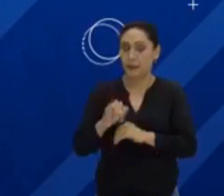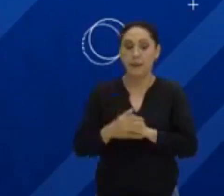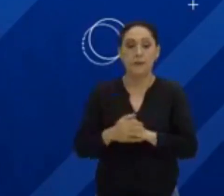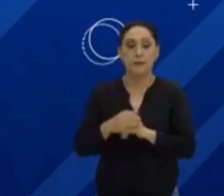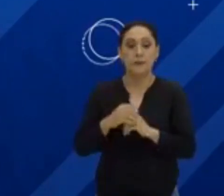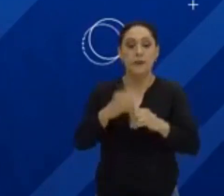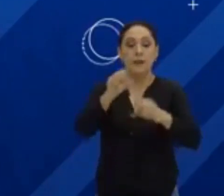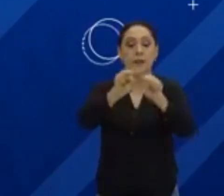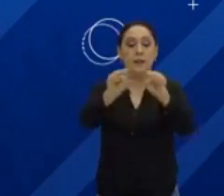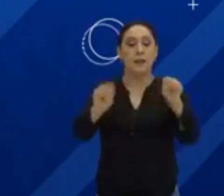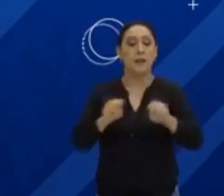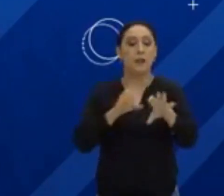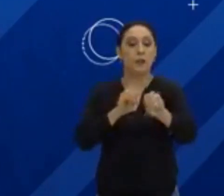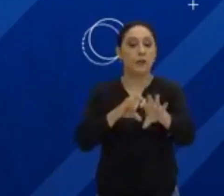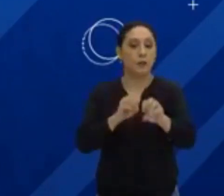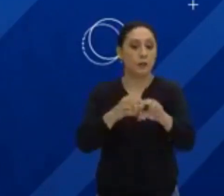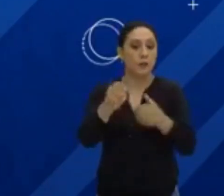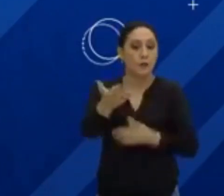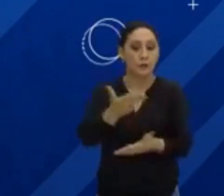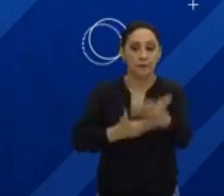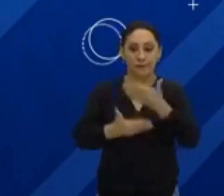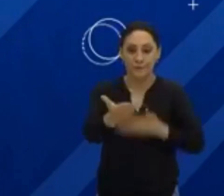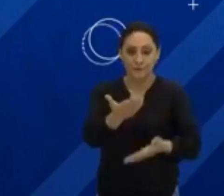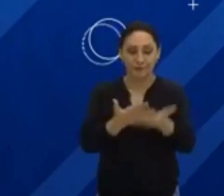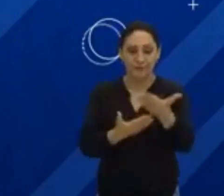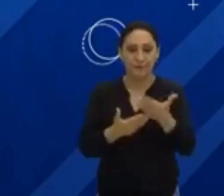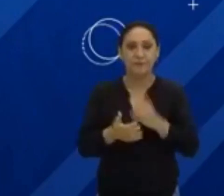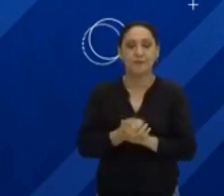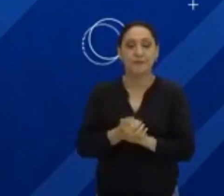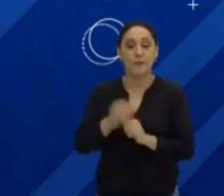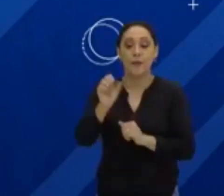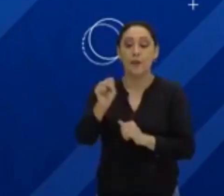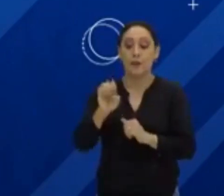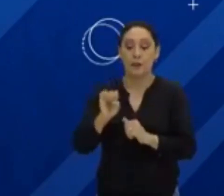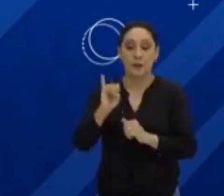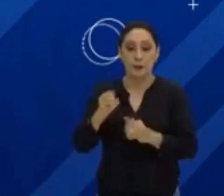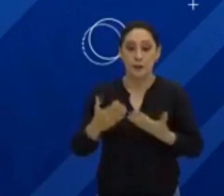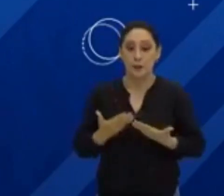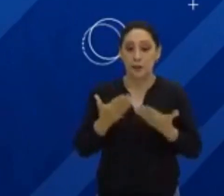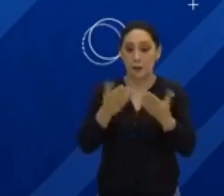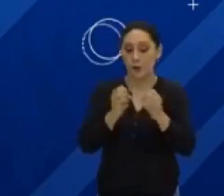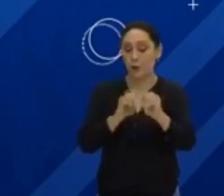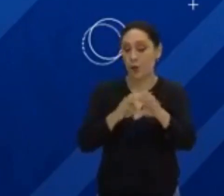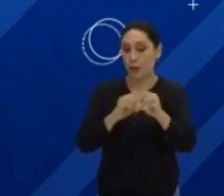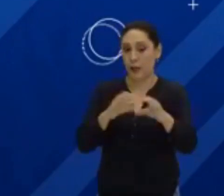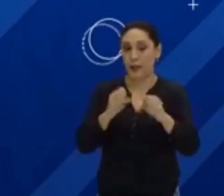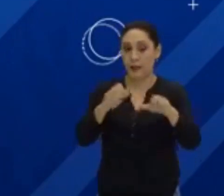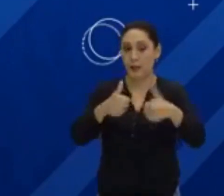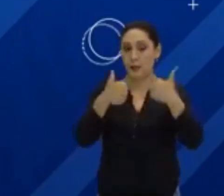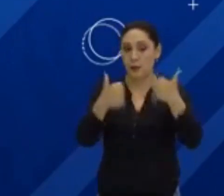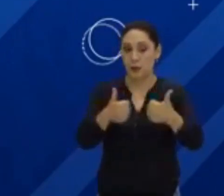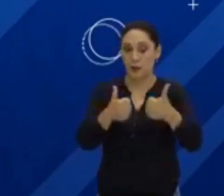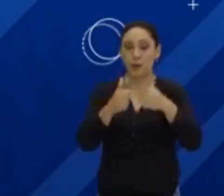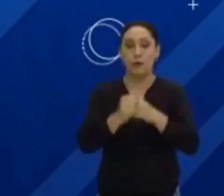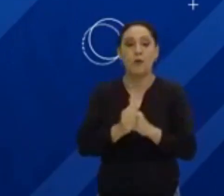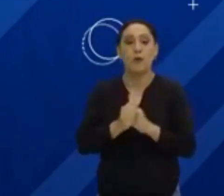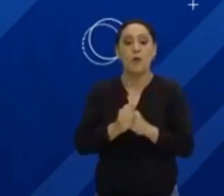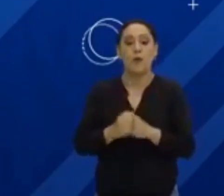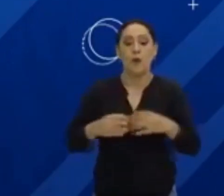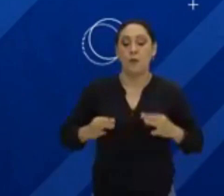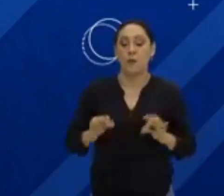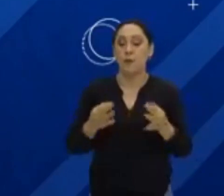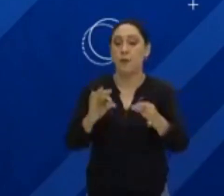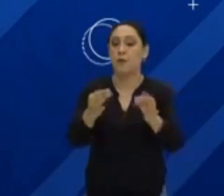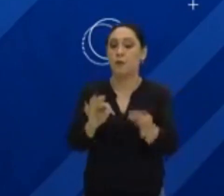Sistema Educacional Interativo. O SEI leva a educação de qualidade do ensino regular, mediado por